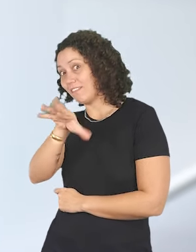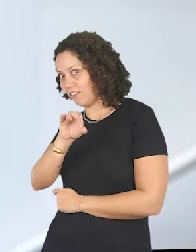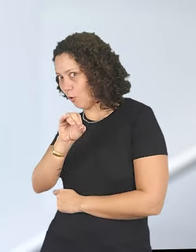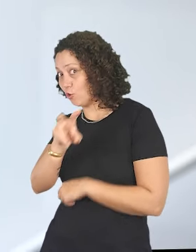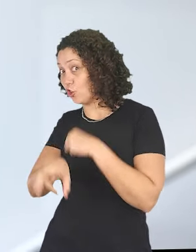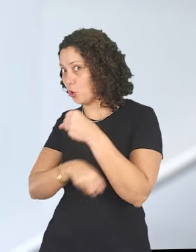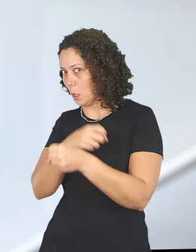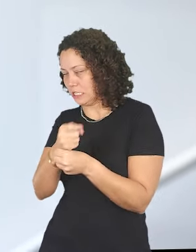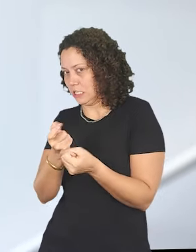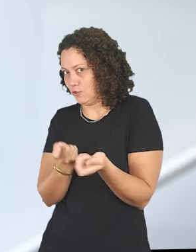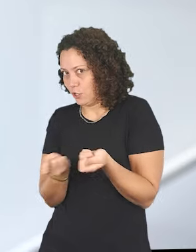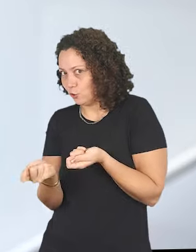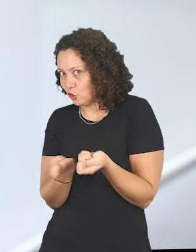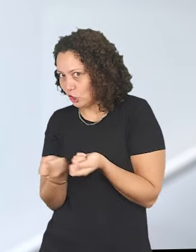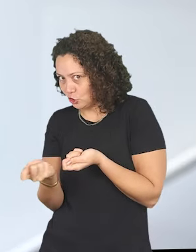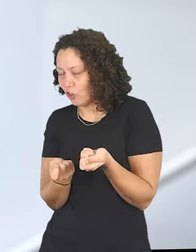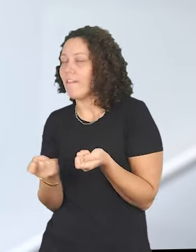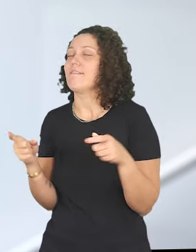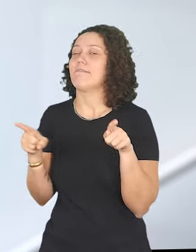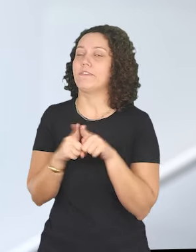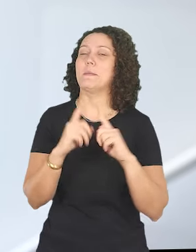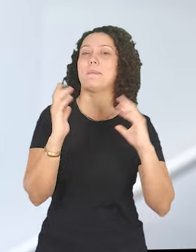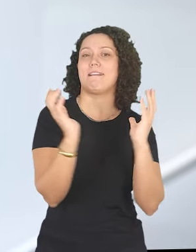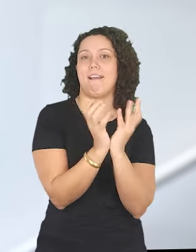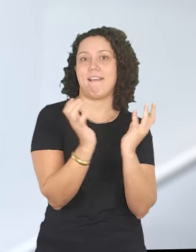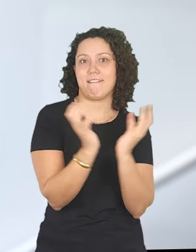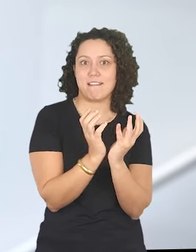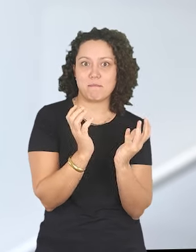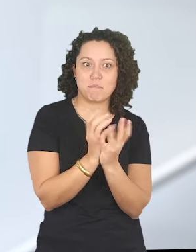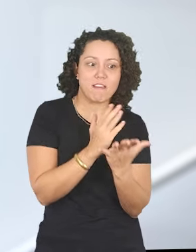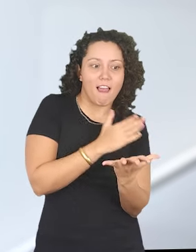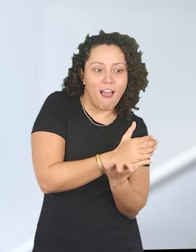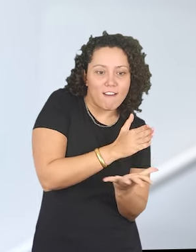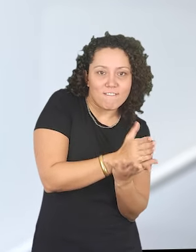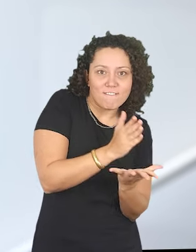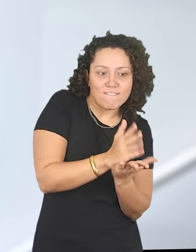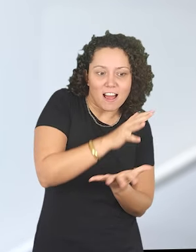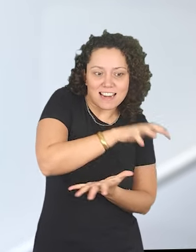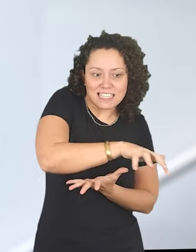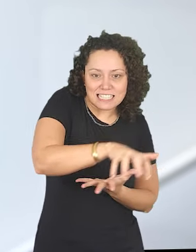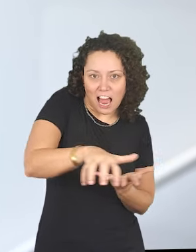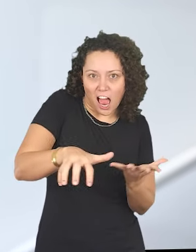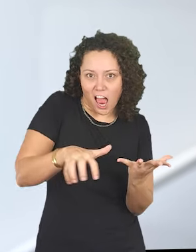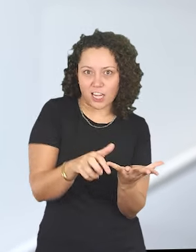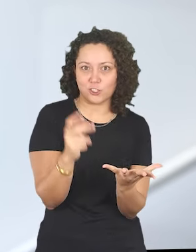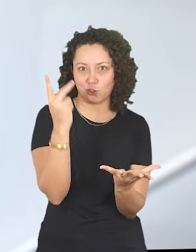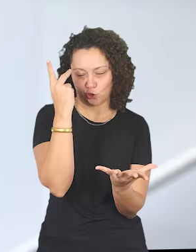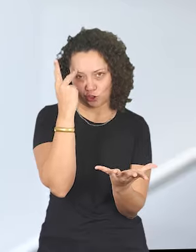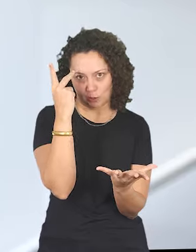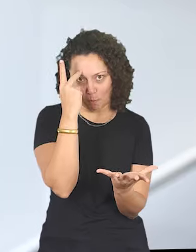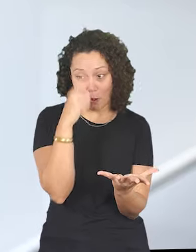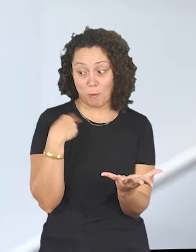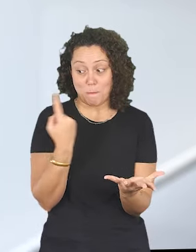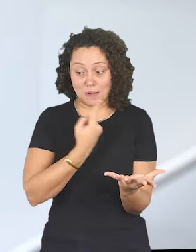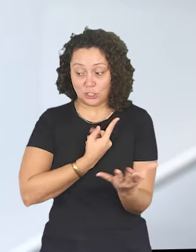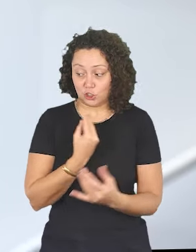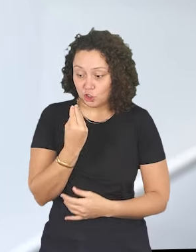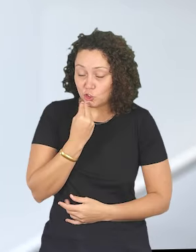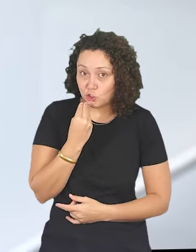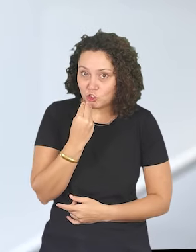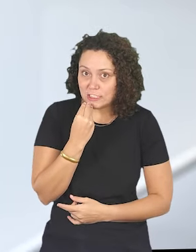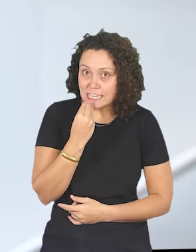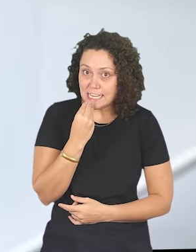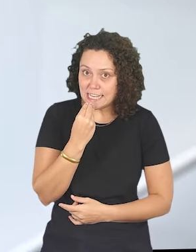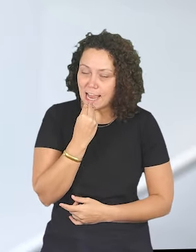anos e coordenei uma equipe que fazia esses projetos em todas as áreas no Estado de São Paulo, que a gente tinha que atender, tentar